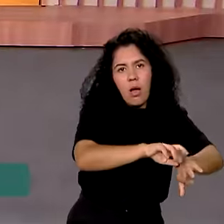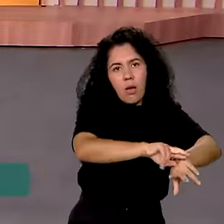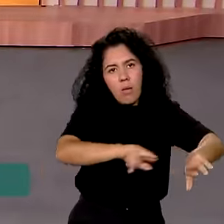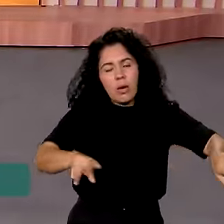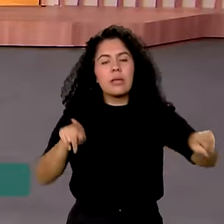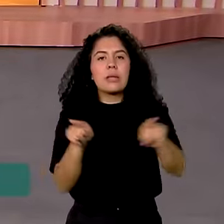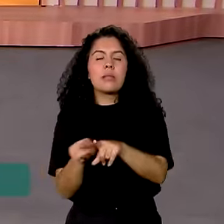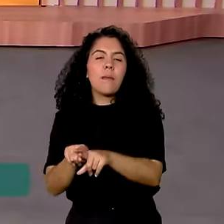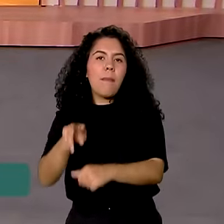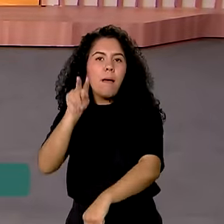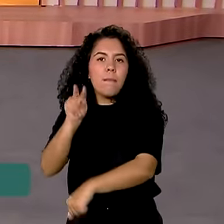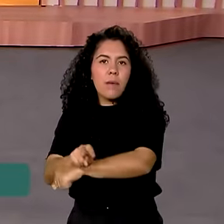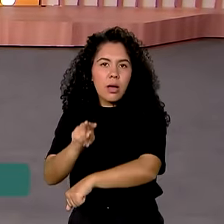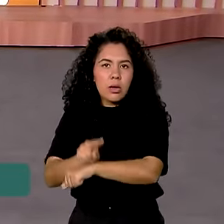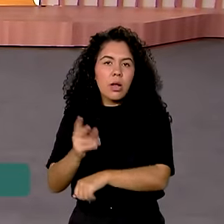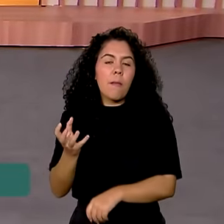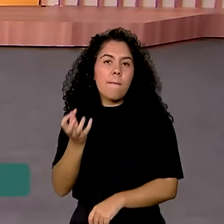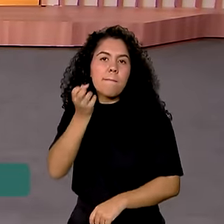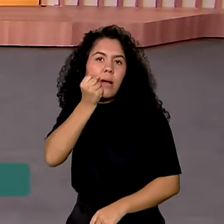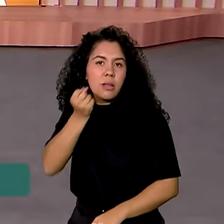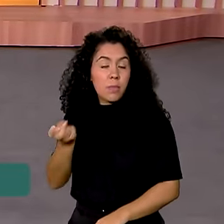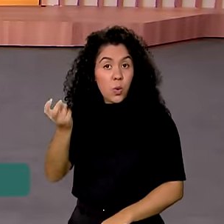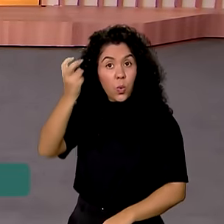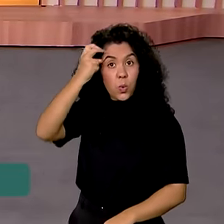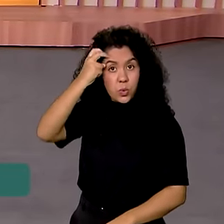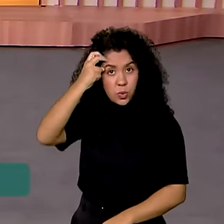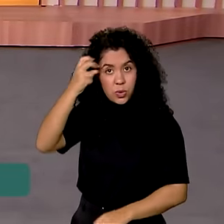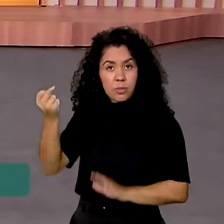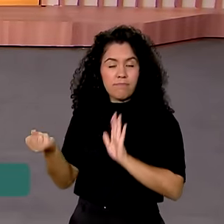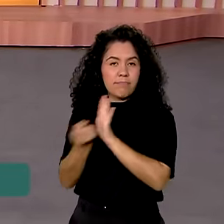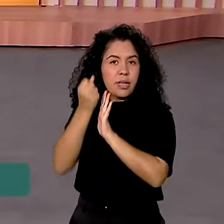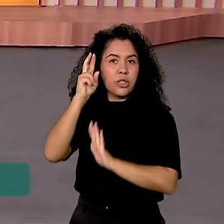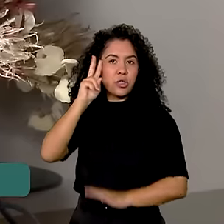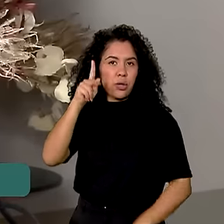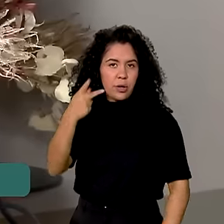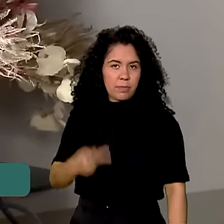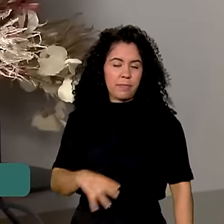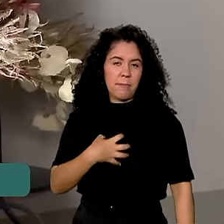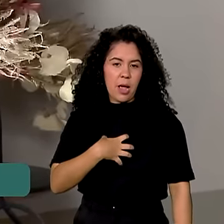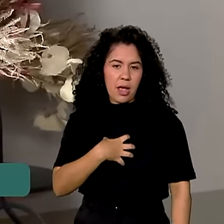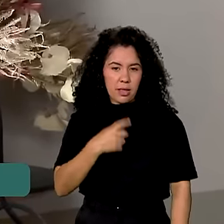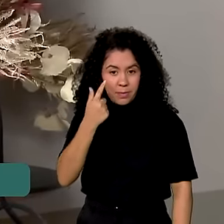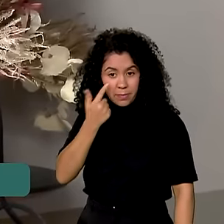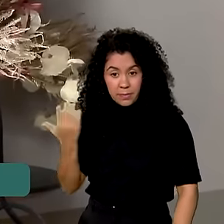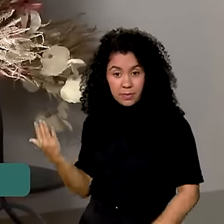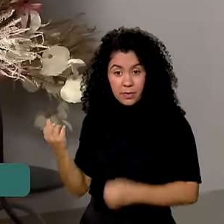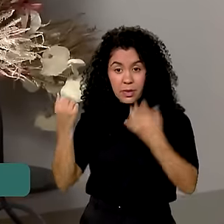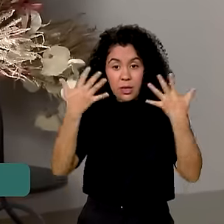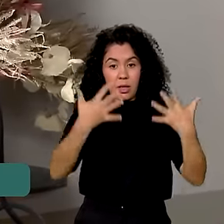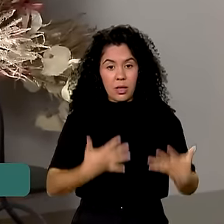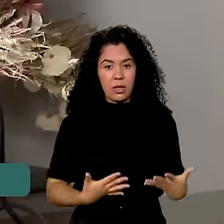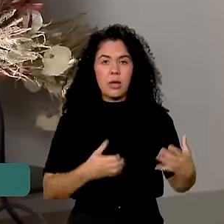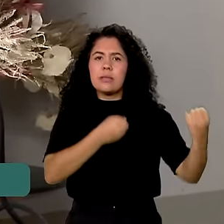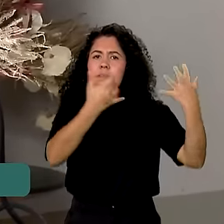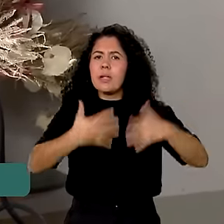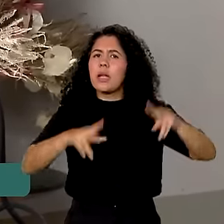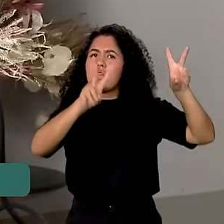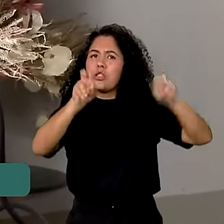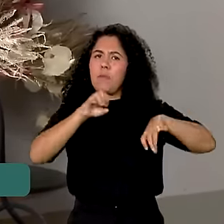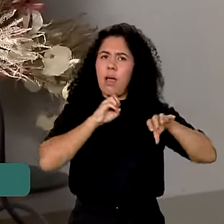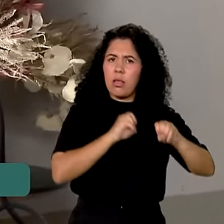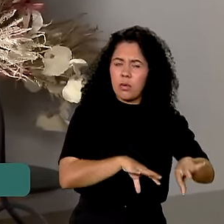a preservação do patrimônio cultural e histórico da Bahia. Nós viemos ontem aqui falar de educação,